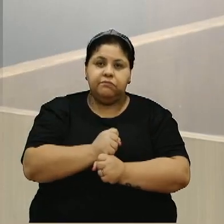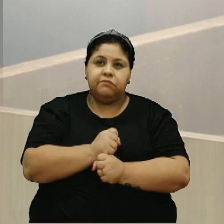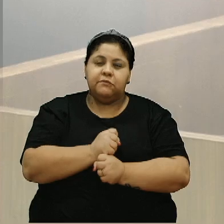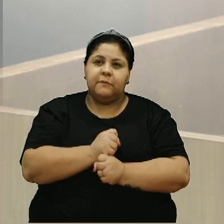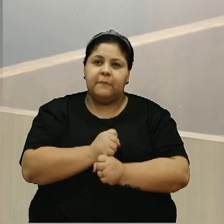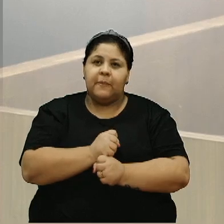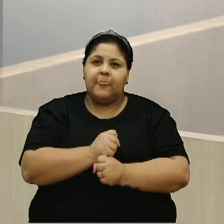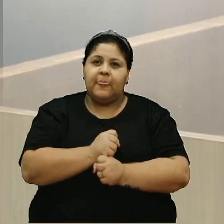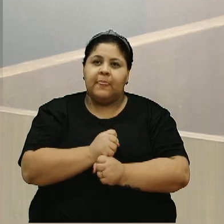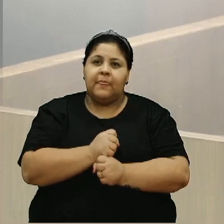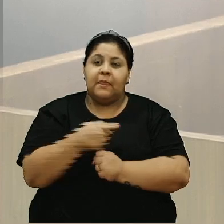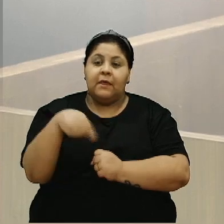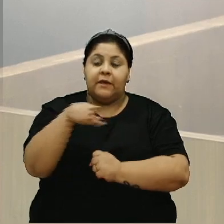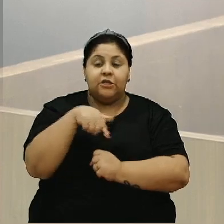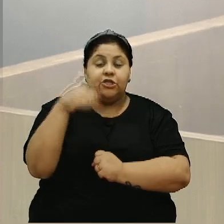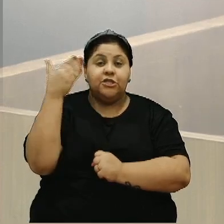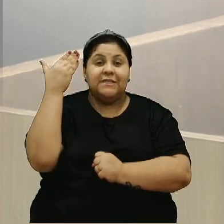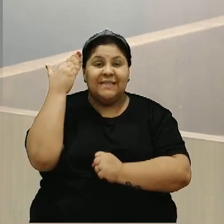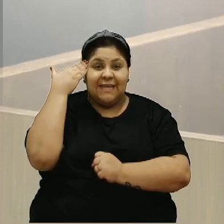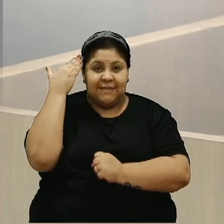para que a gente entenda